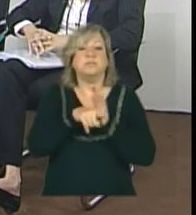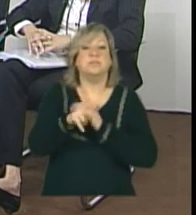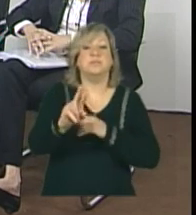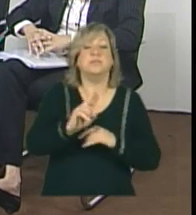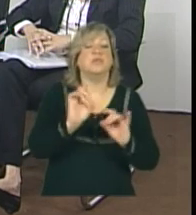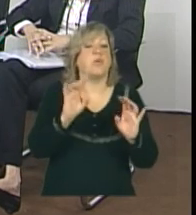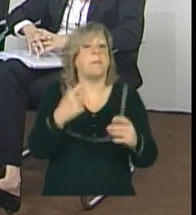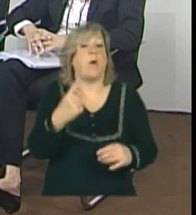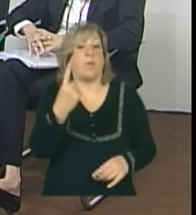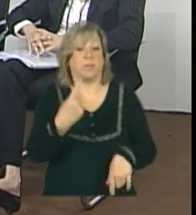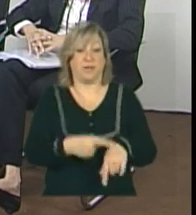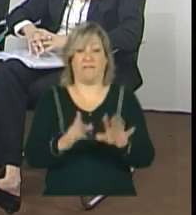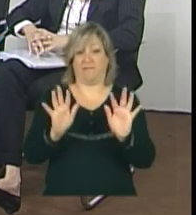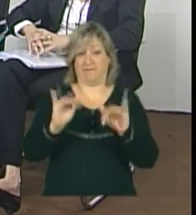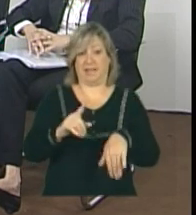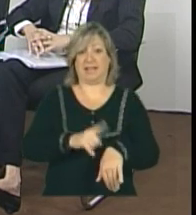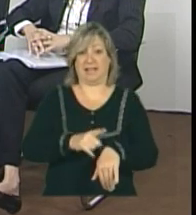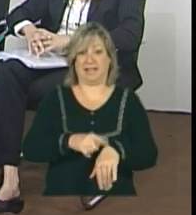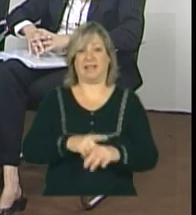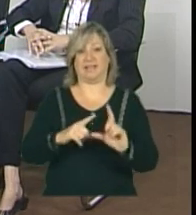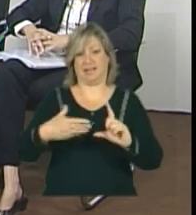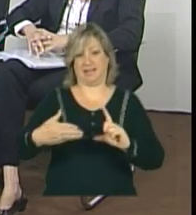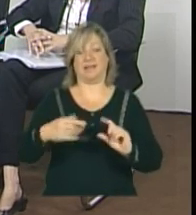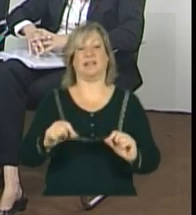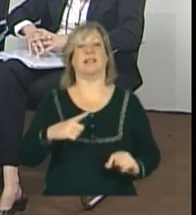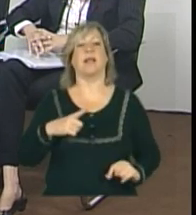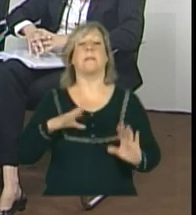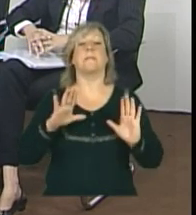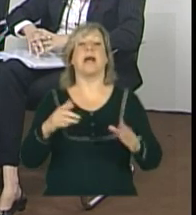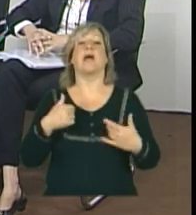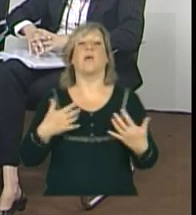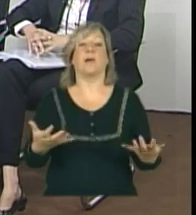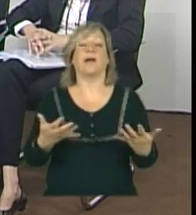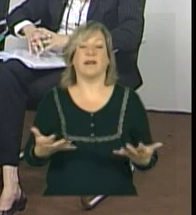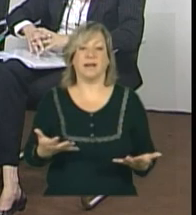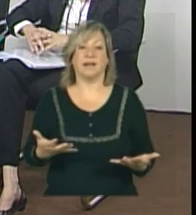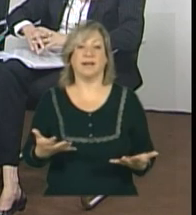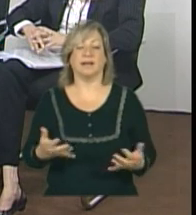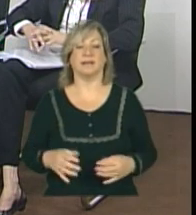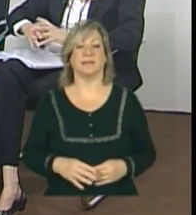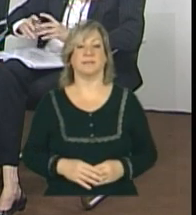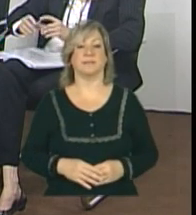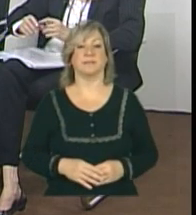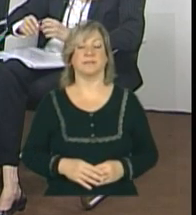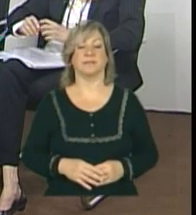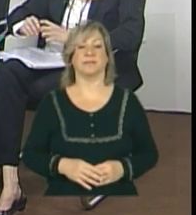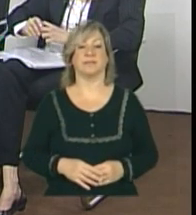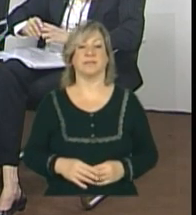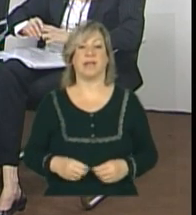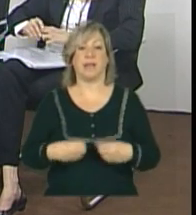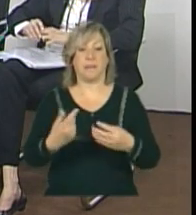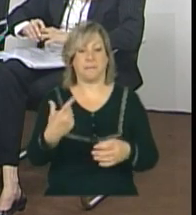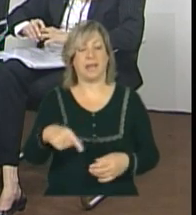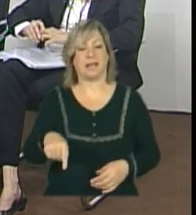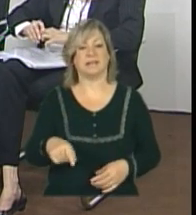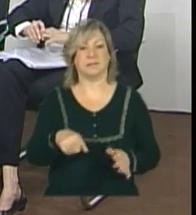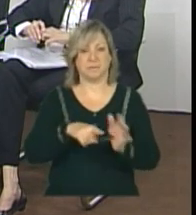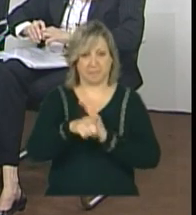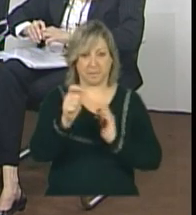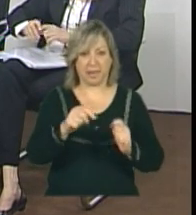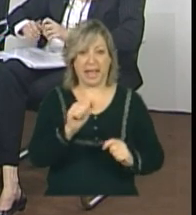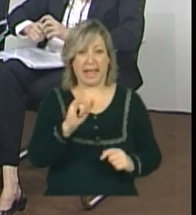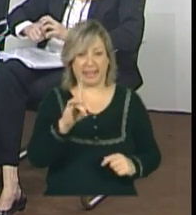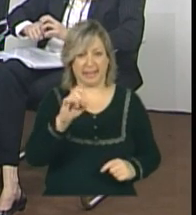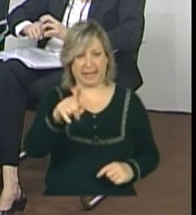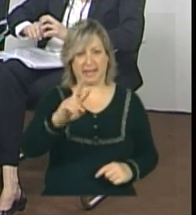porque chegamos ao fim da teleconferência, mas eu quero deixar pelo menos mais essa ideia, se você puder